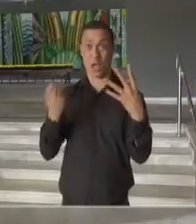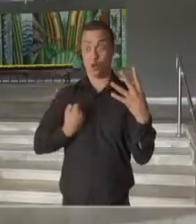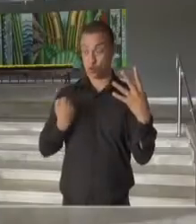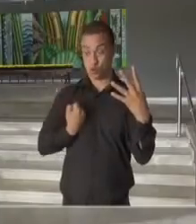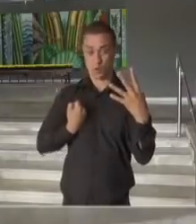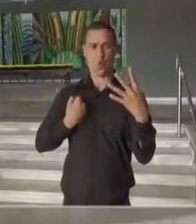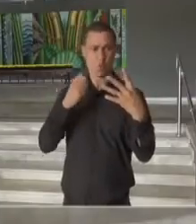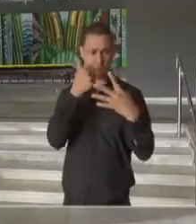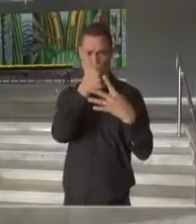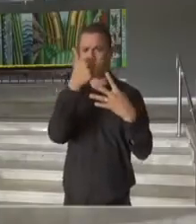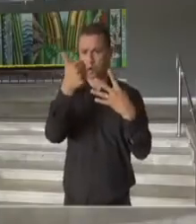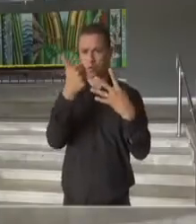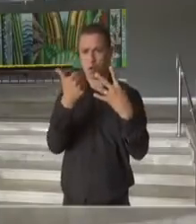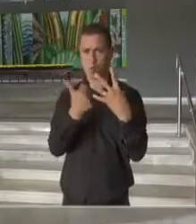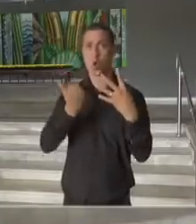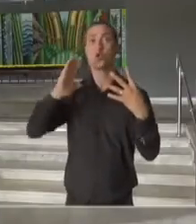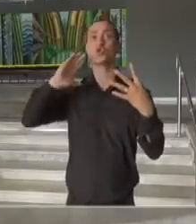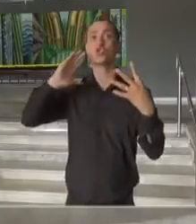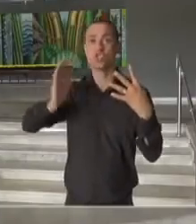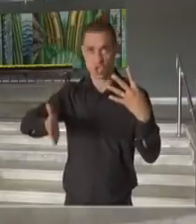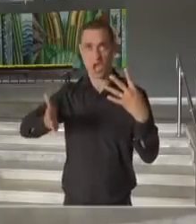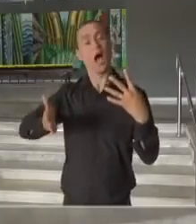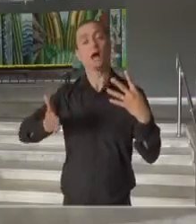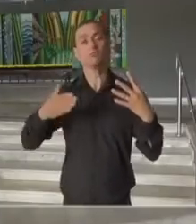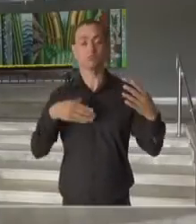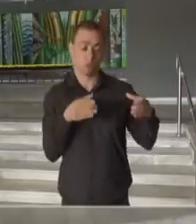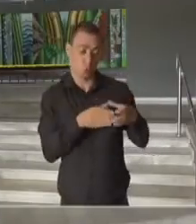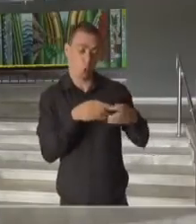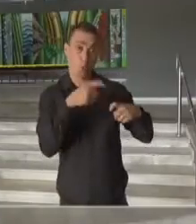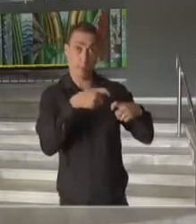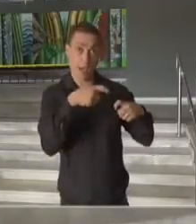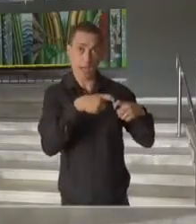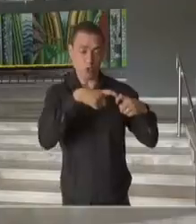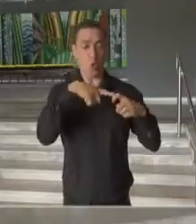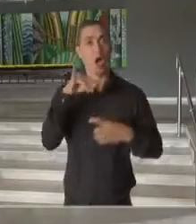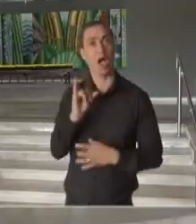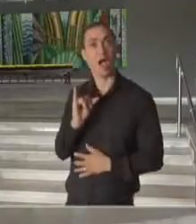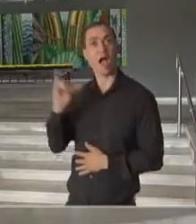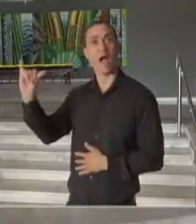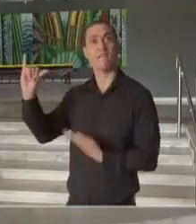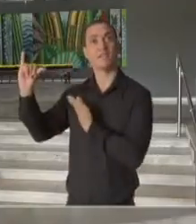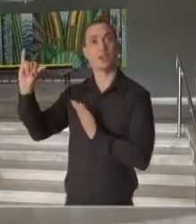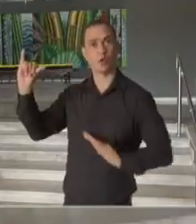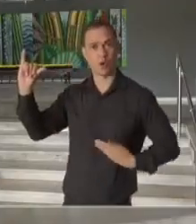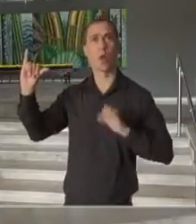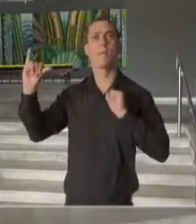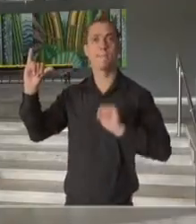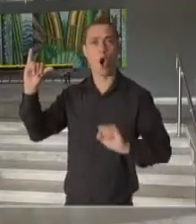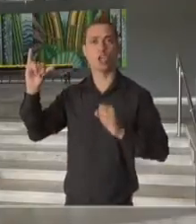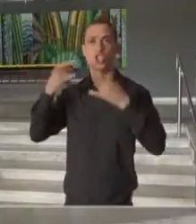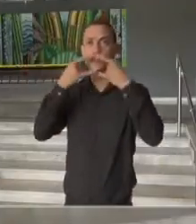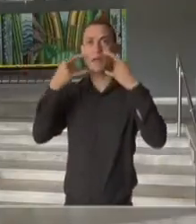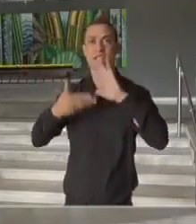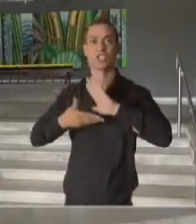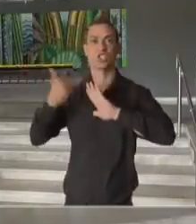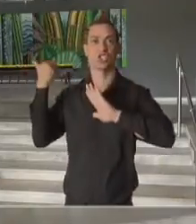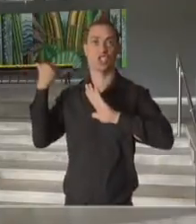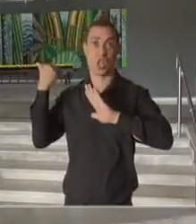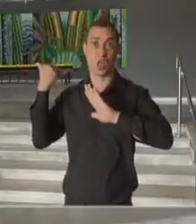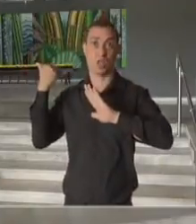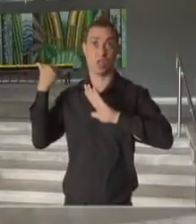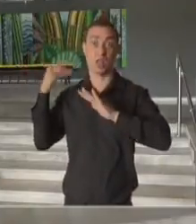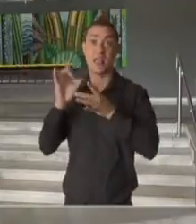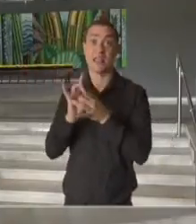o Comitê Científico encaminhará ao governo do Estado a possibilidade, então, da